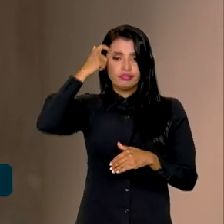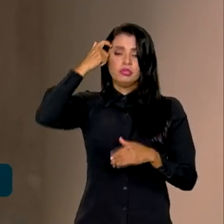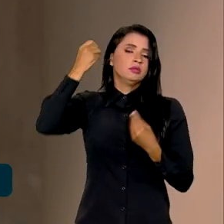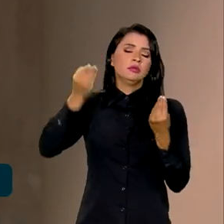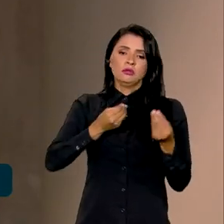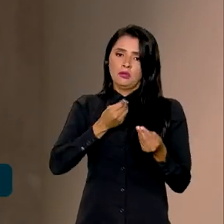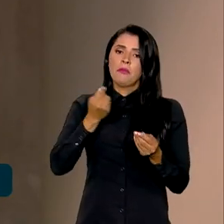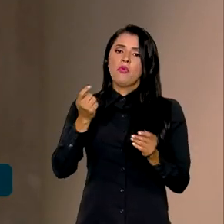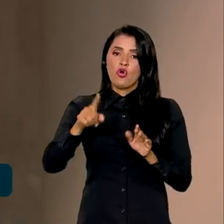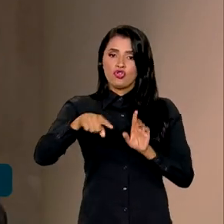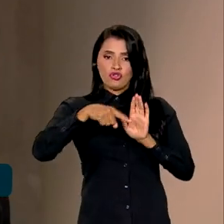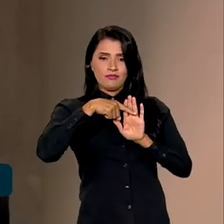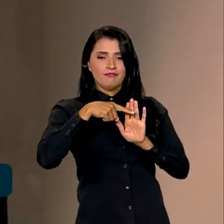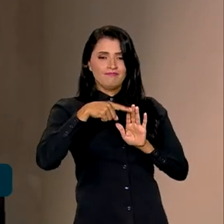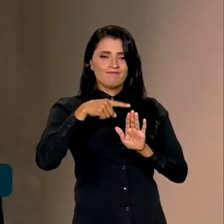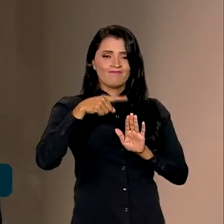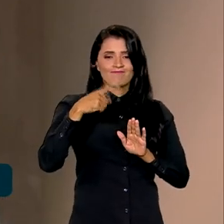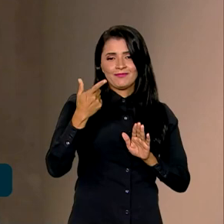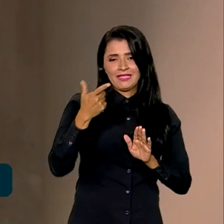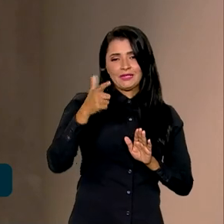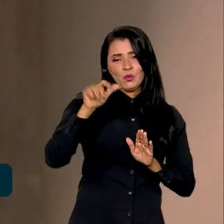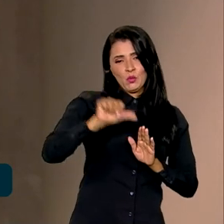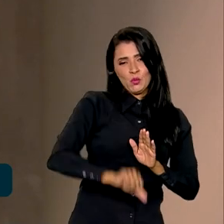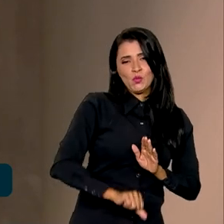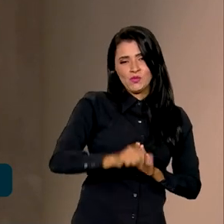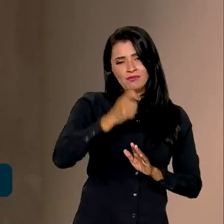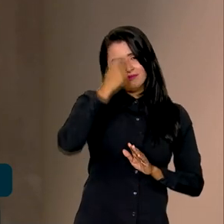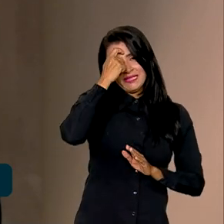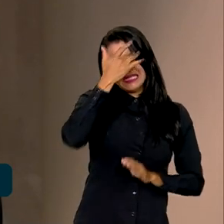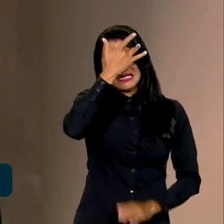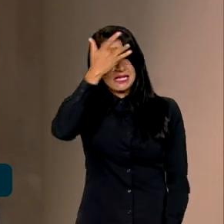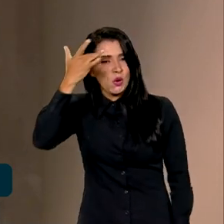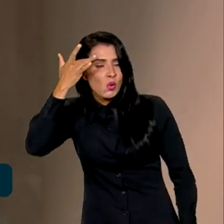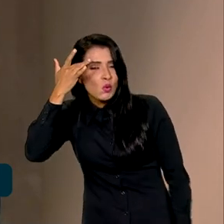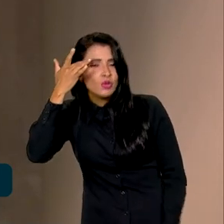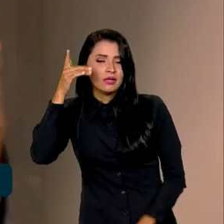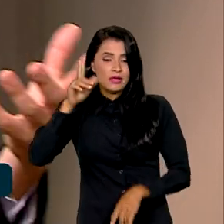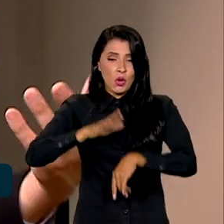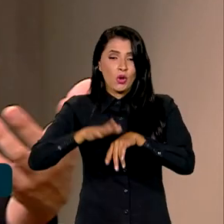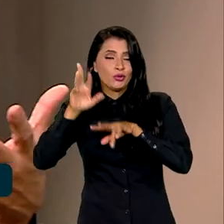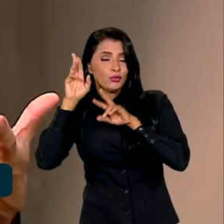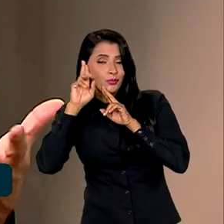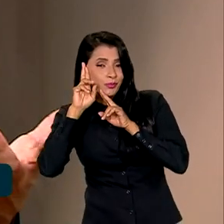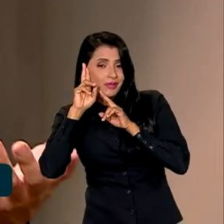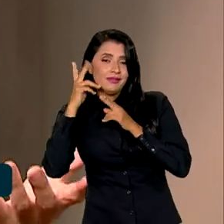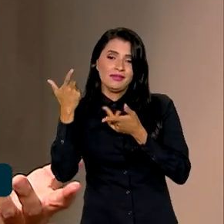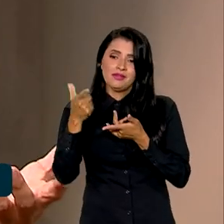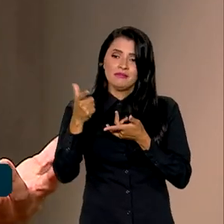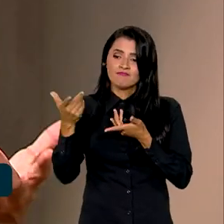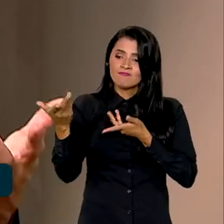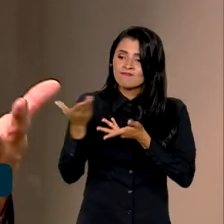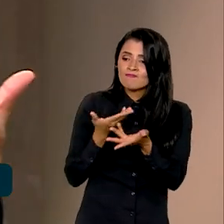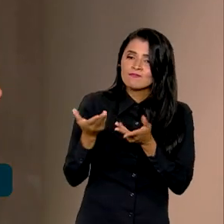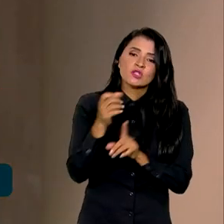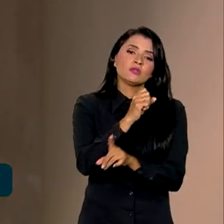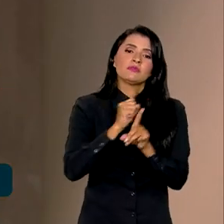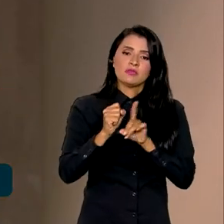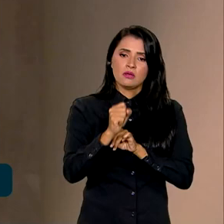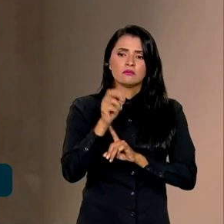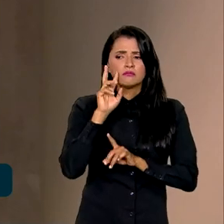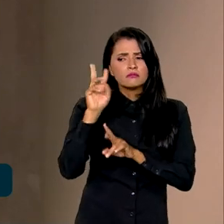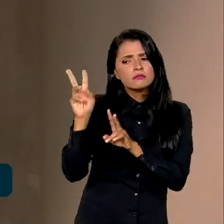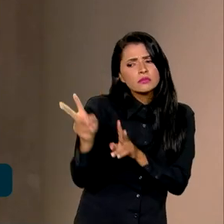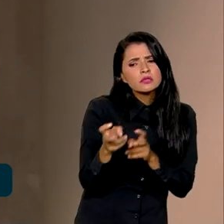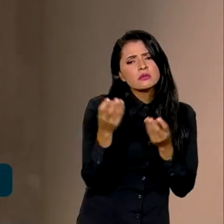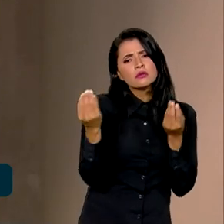impacto negativo na saúde mental, podem gerar impacto no sono, podem gerar impacto na própria dimensão de sociabilidade, né? Nós estamos vendo,